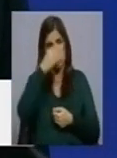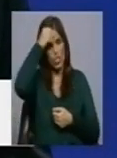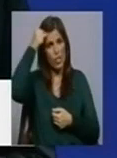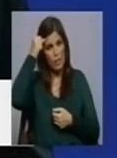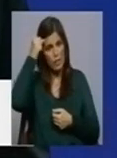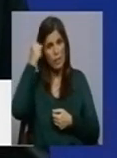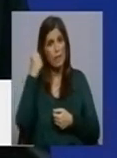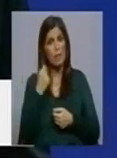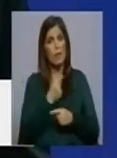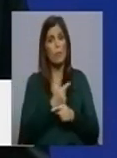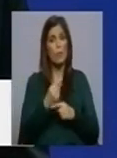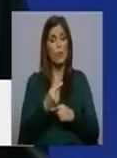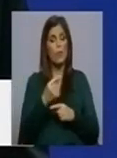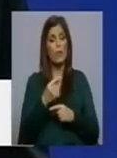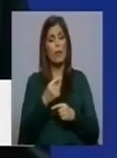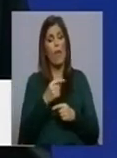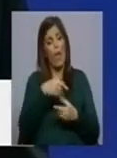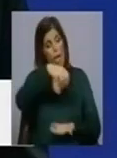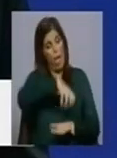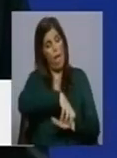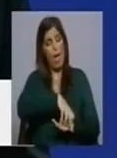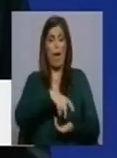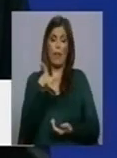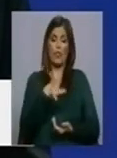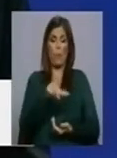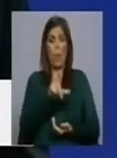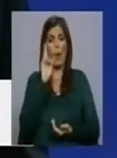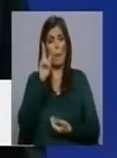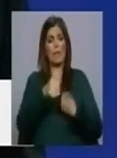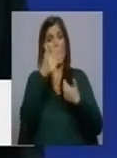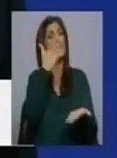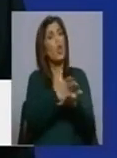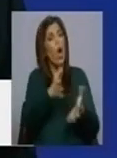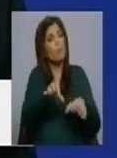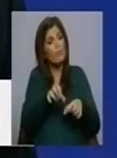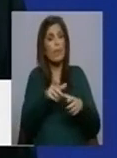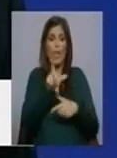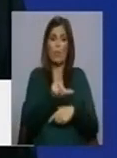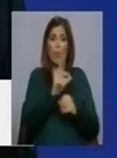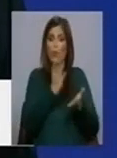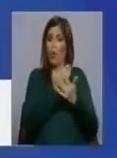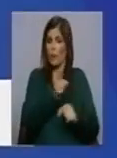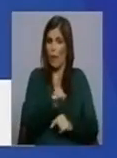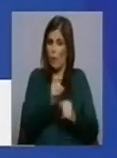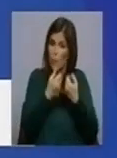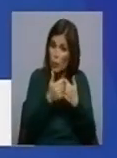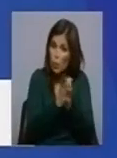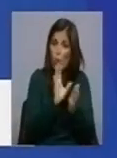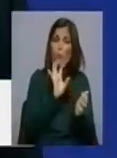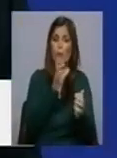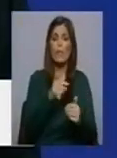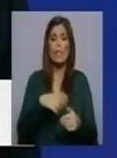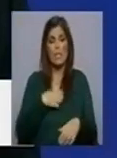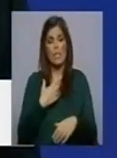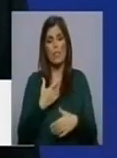facto de estarem localizadas na capital não são apenas para a capital, são para país todo. Ou seja, sentiu a falta de apoio dessas instituições em